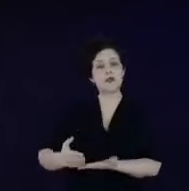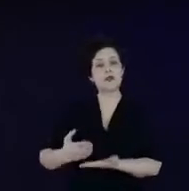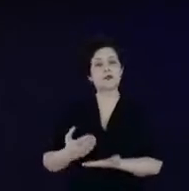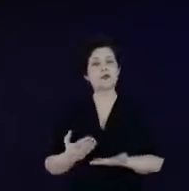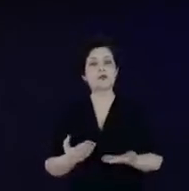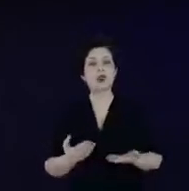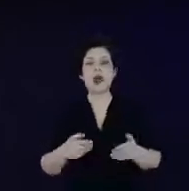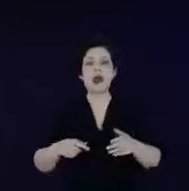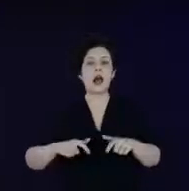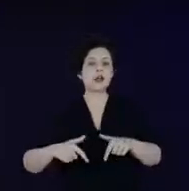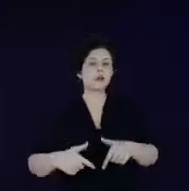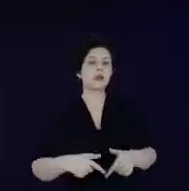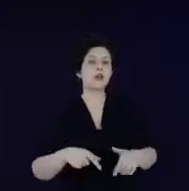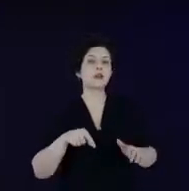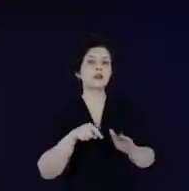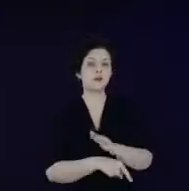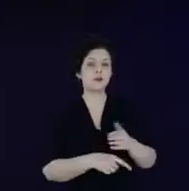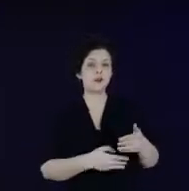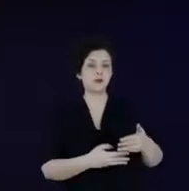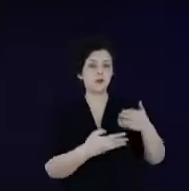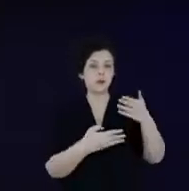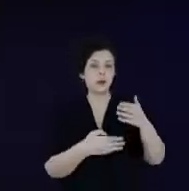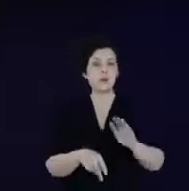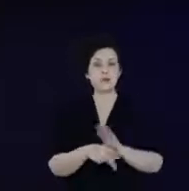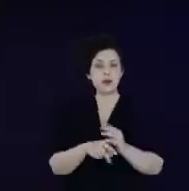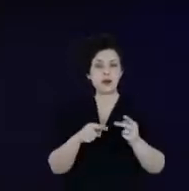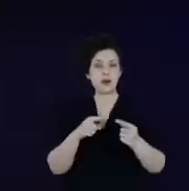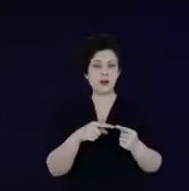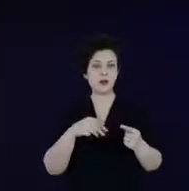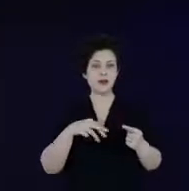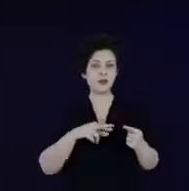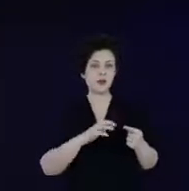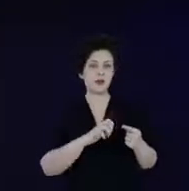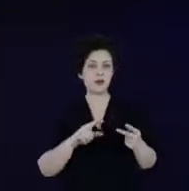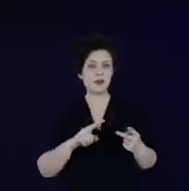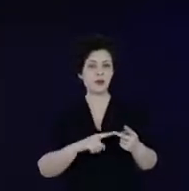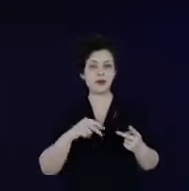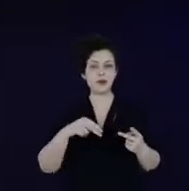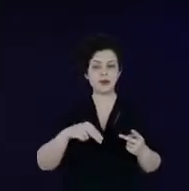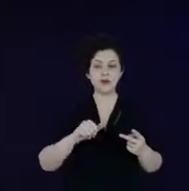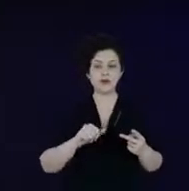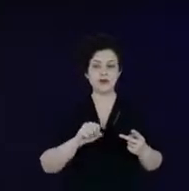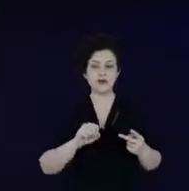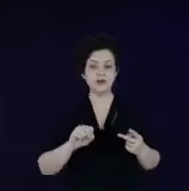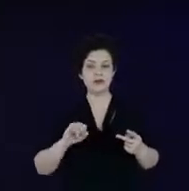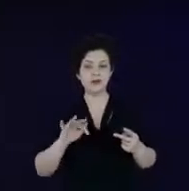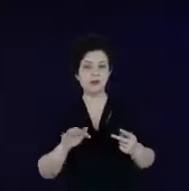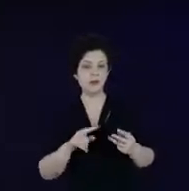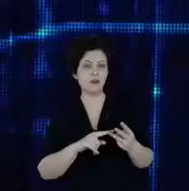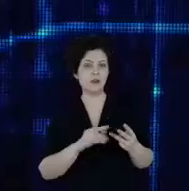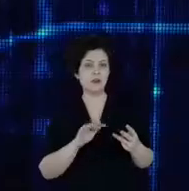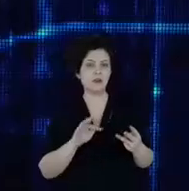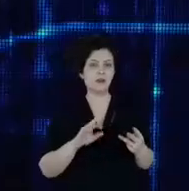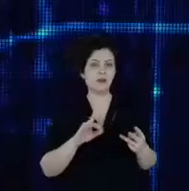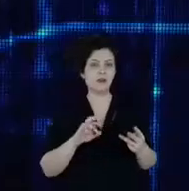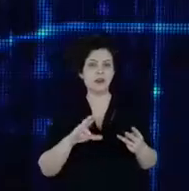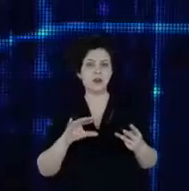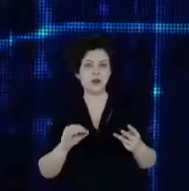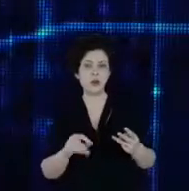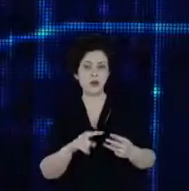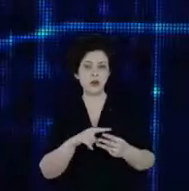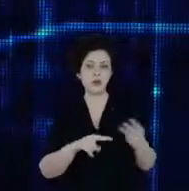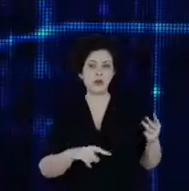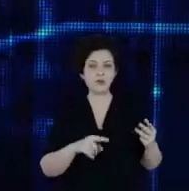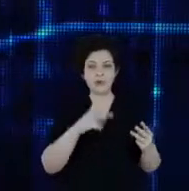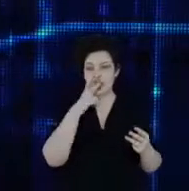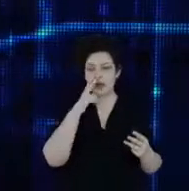essa pergunta eu quero fazer tanto para o Marcel quanto para o Nassif quanto para você Frederico considerando